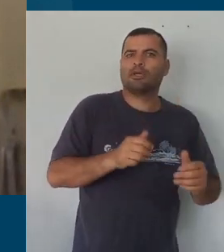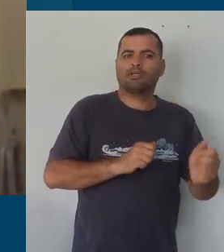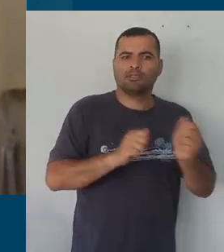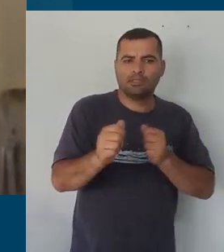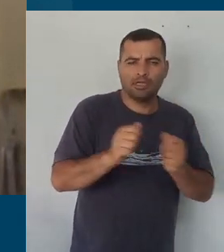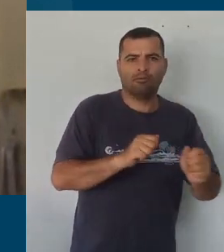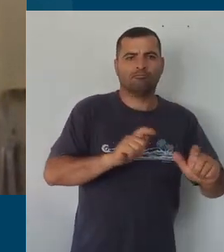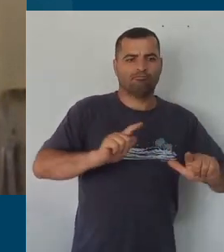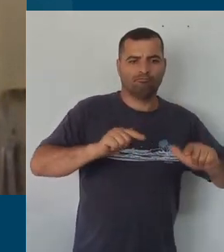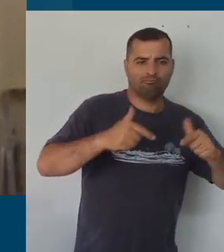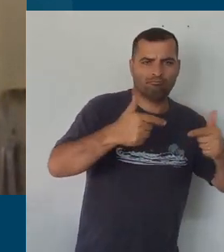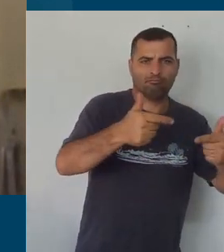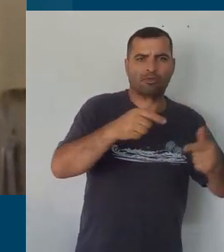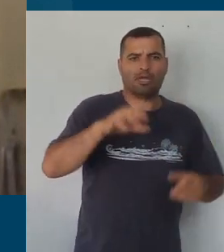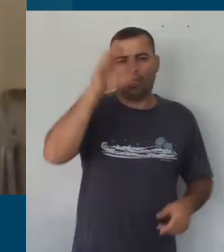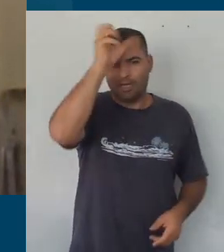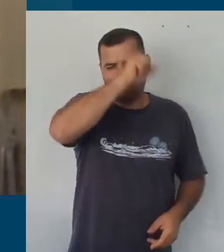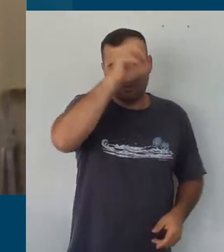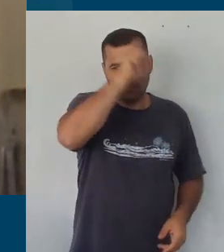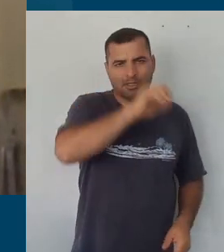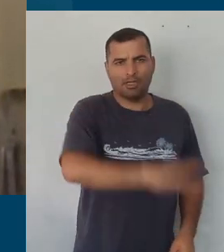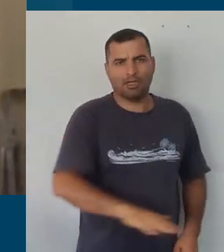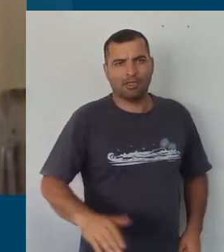das crianças e dos jovens adultos. Muito bom.